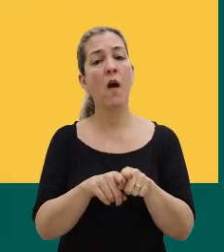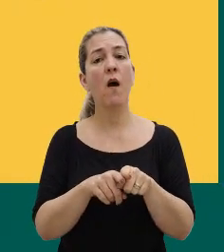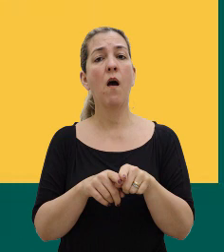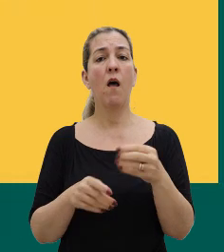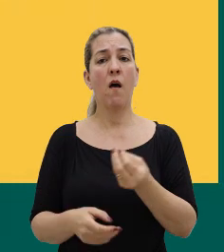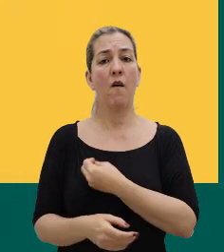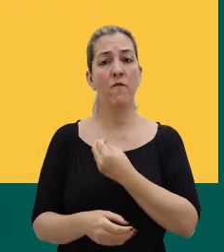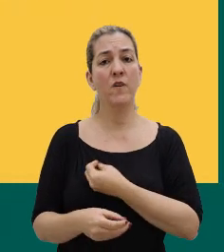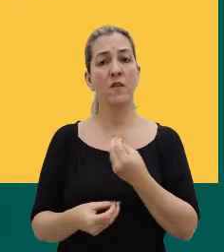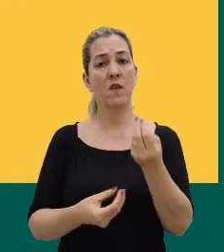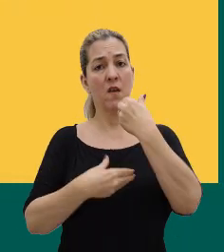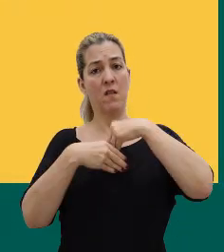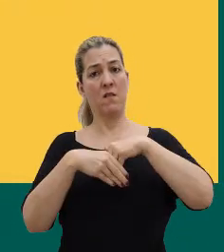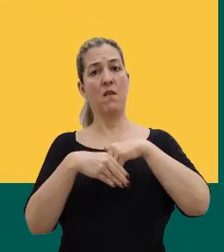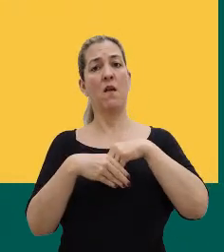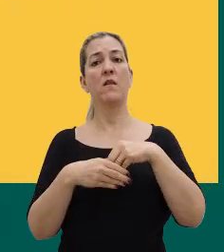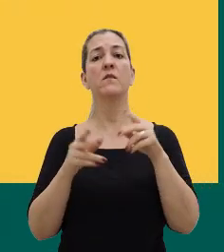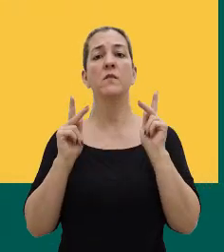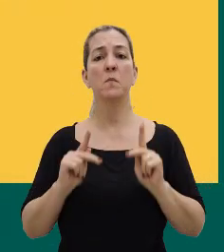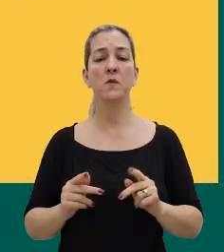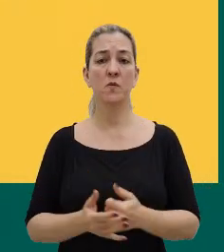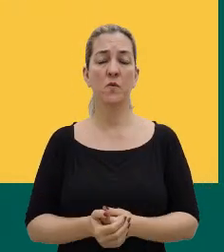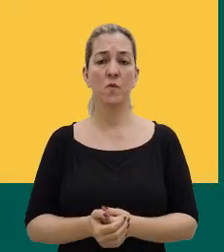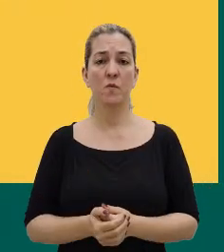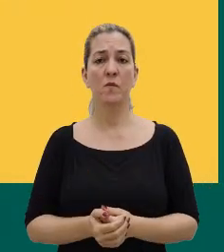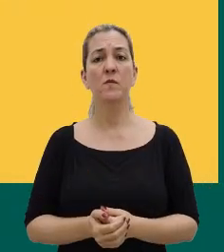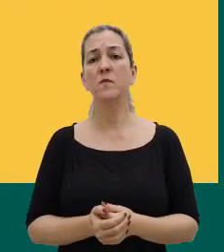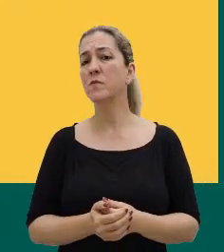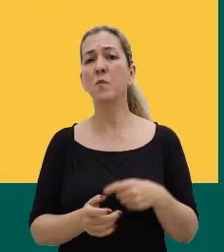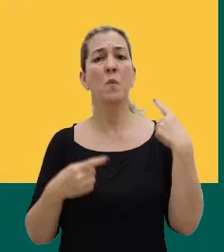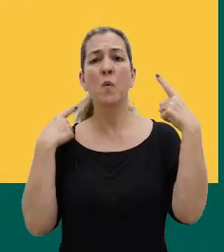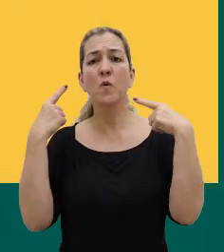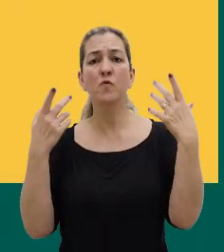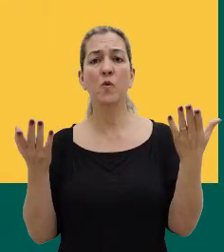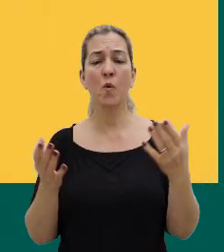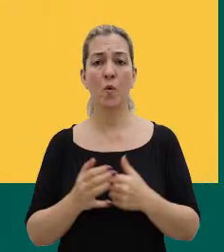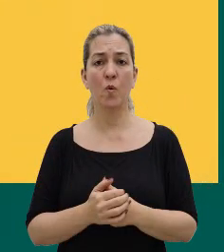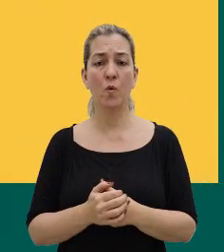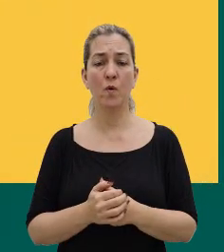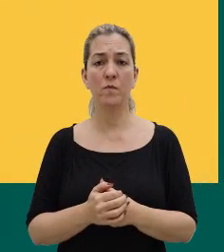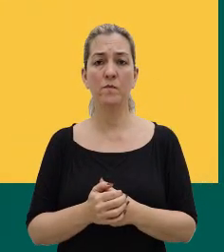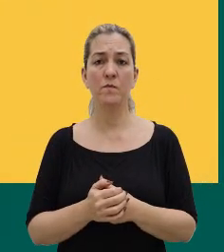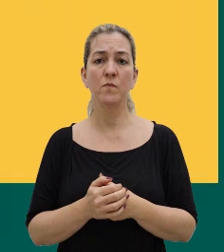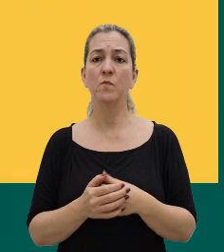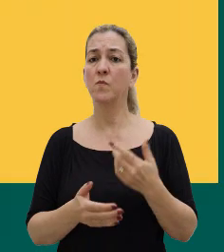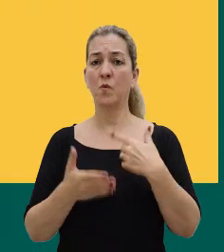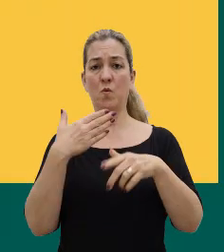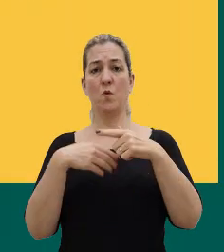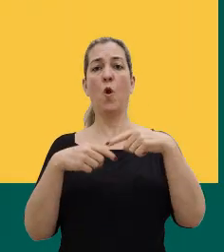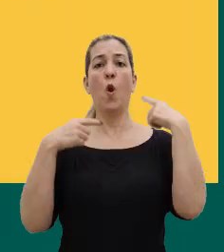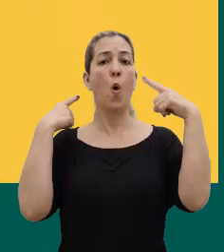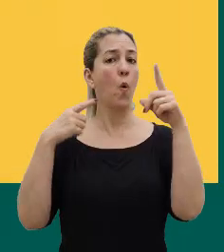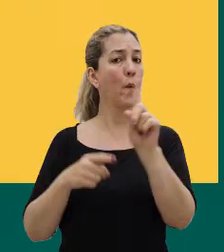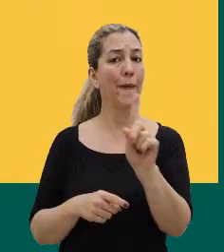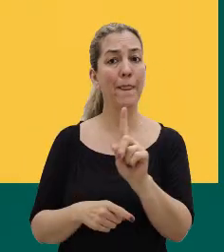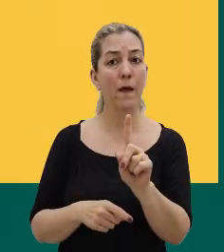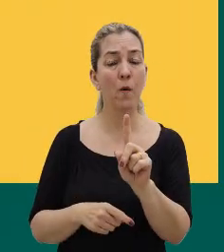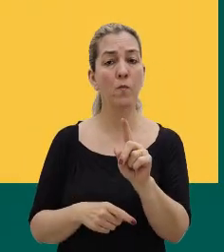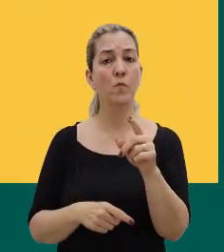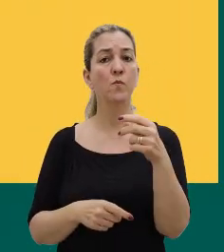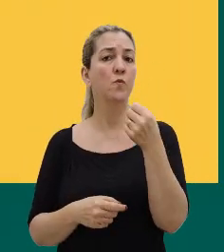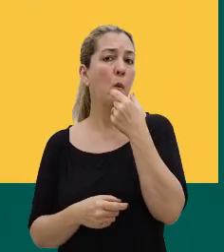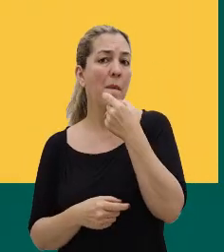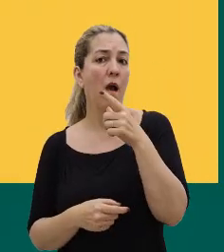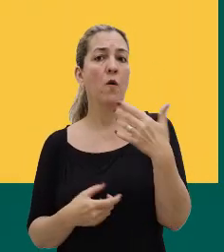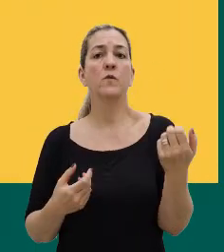interna do sujeito, né, e não é uma coisa de louco, pelo contrário, o louco é não tomar quando precisa.